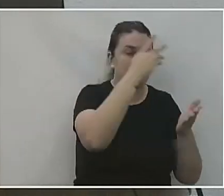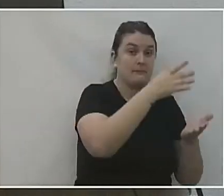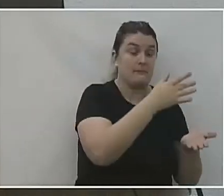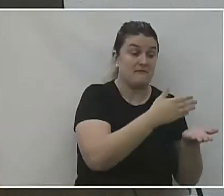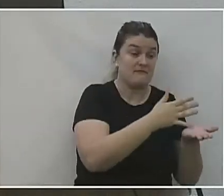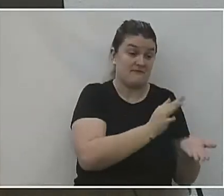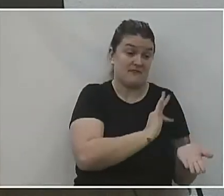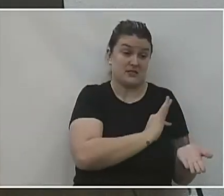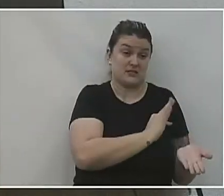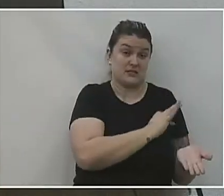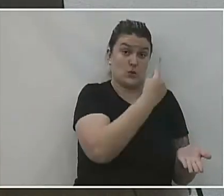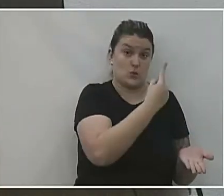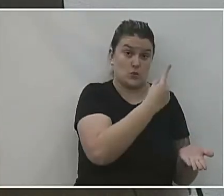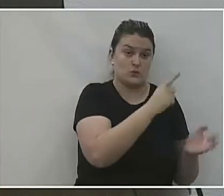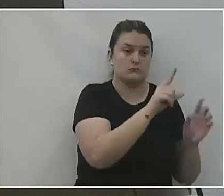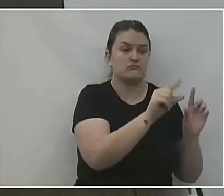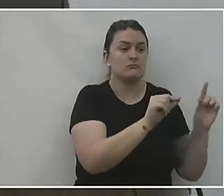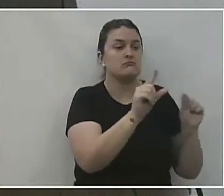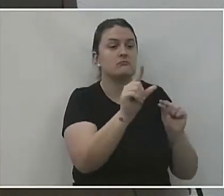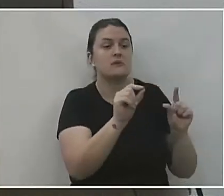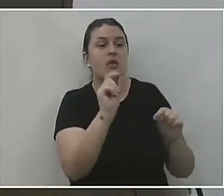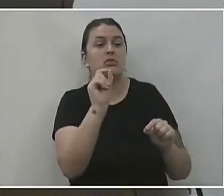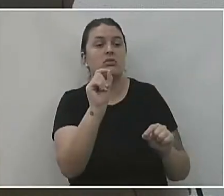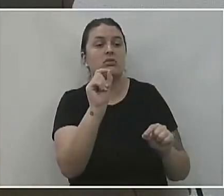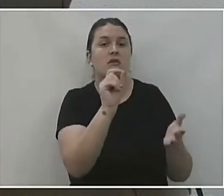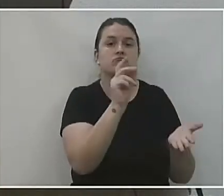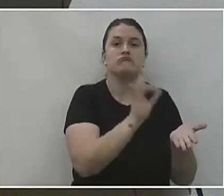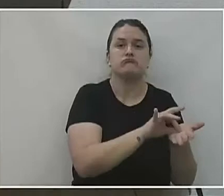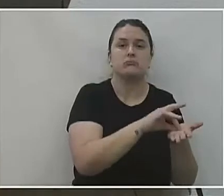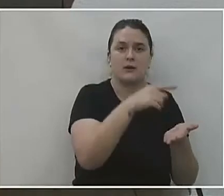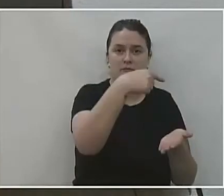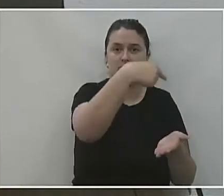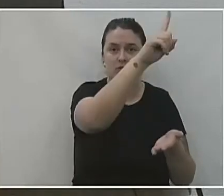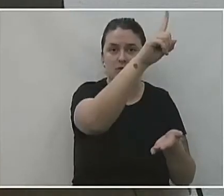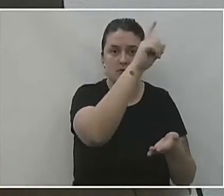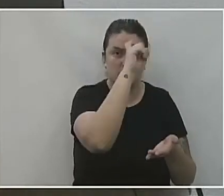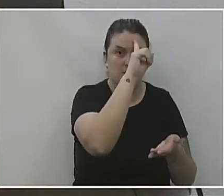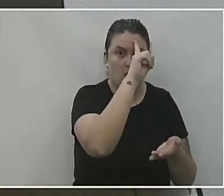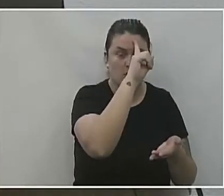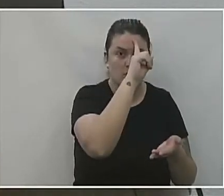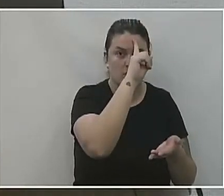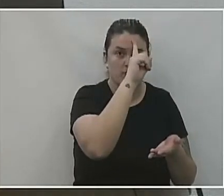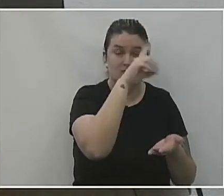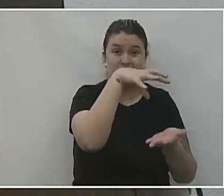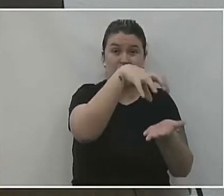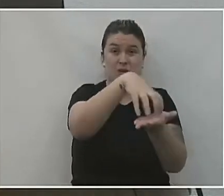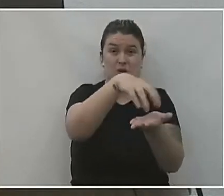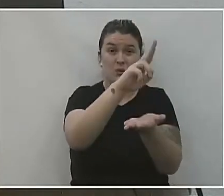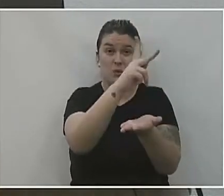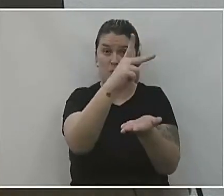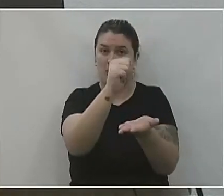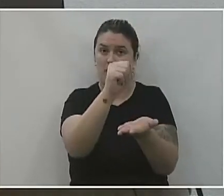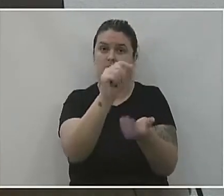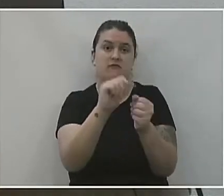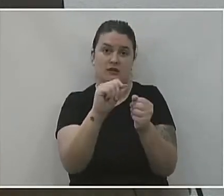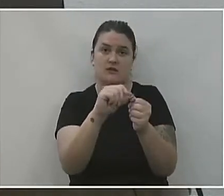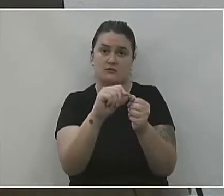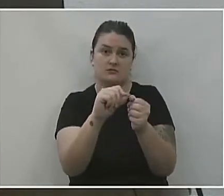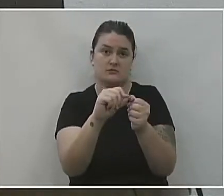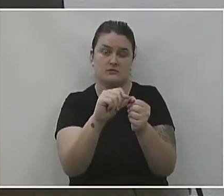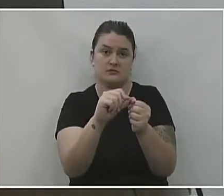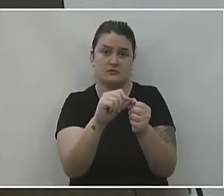início para fazer uma triagem para ver quem é efetivamente tinha que mandar para o hospital. E isso, a UPA hoje, o nosso papel é esse.